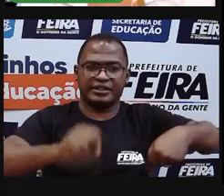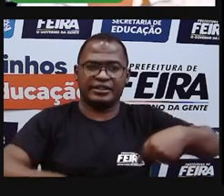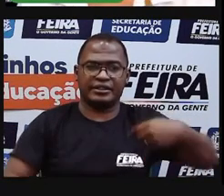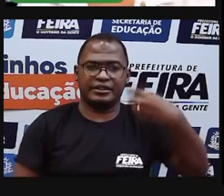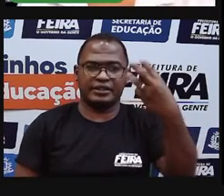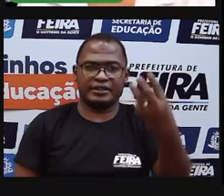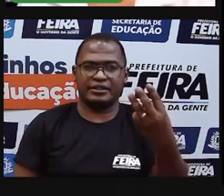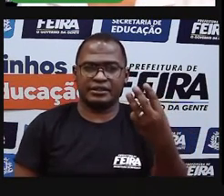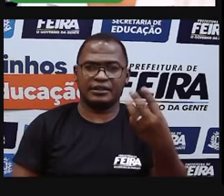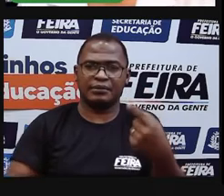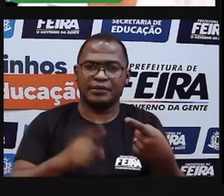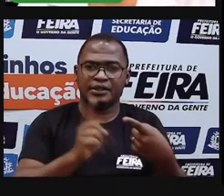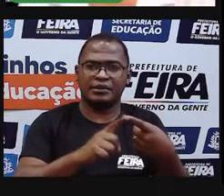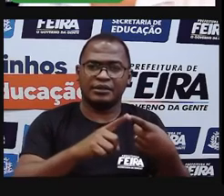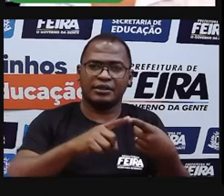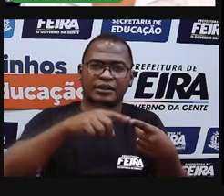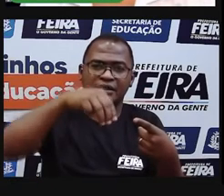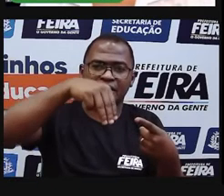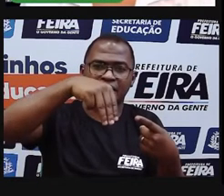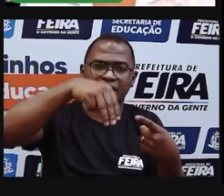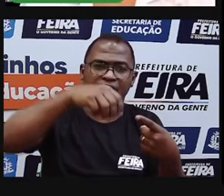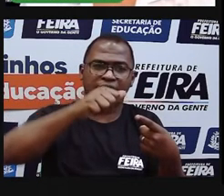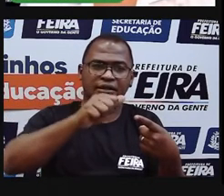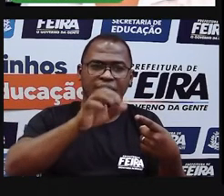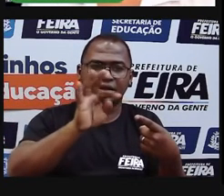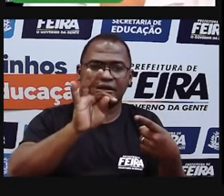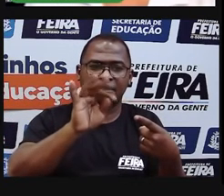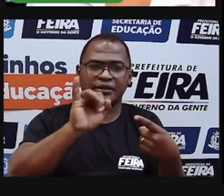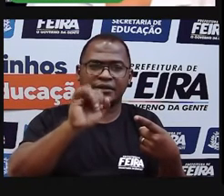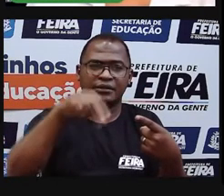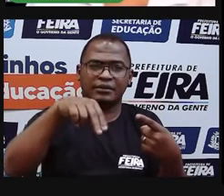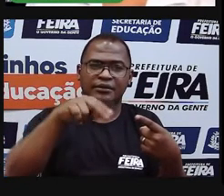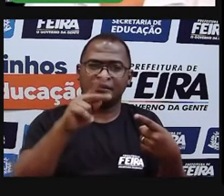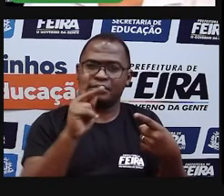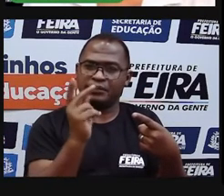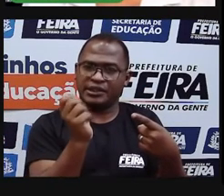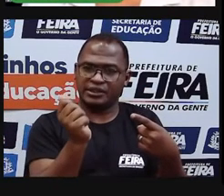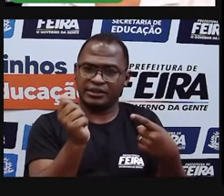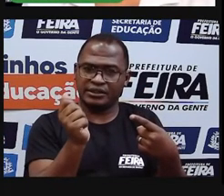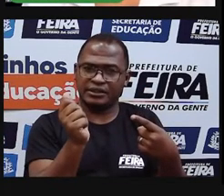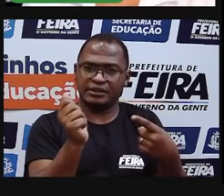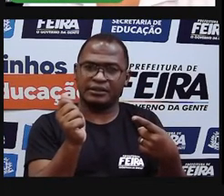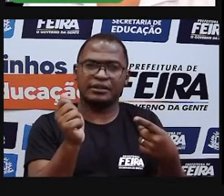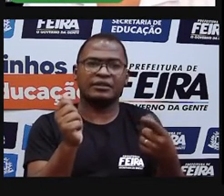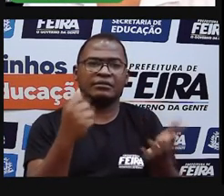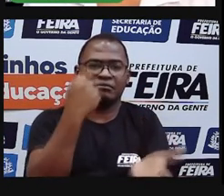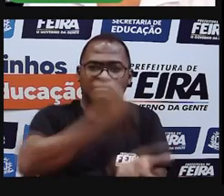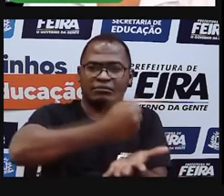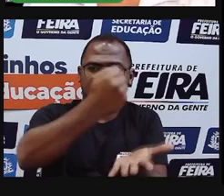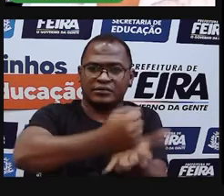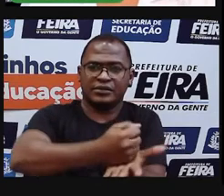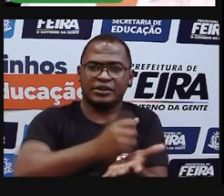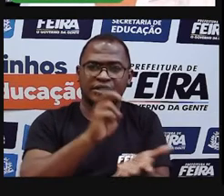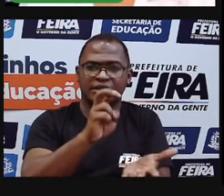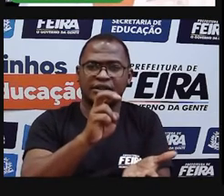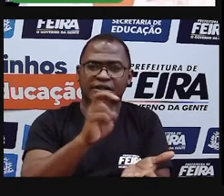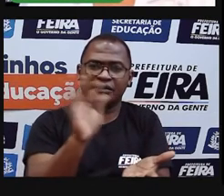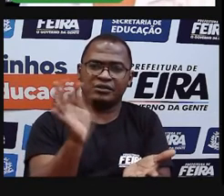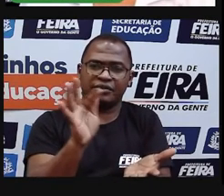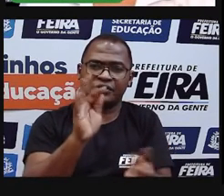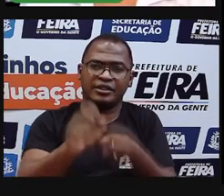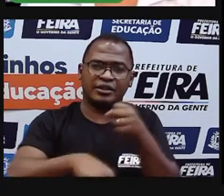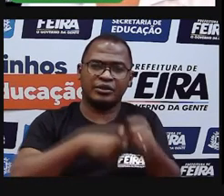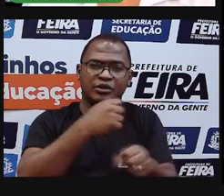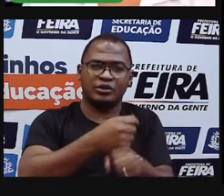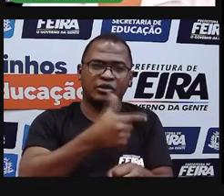Temos a comunidade da Matinha dos Pretos, que foi certificada no dia 5 de fevereiro de 2014. Temos a